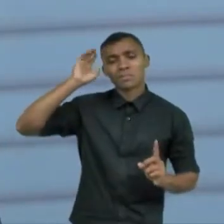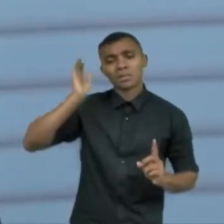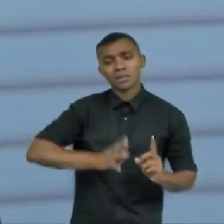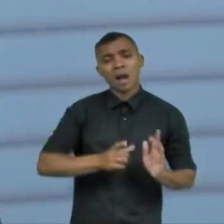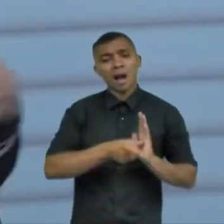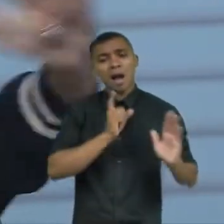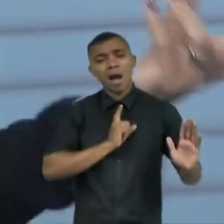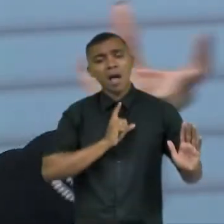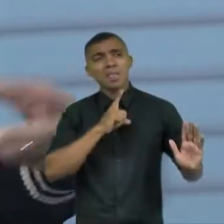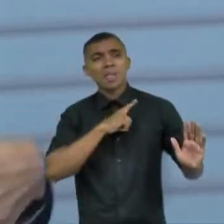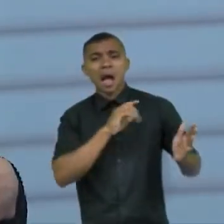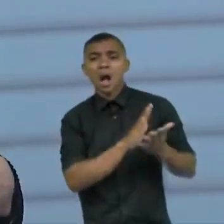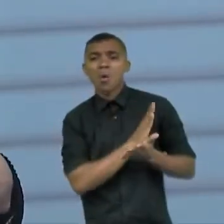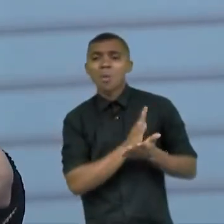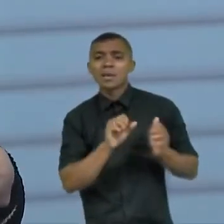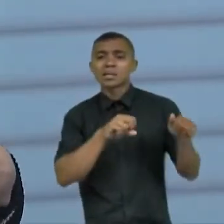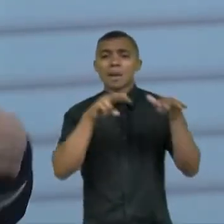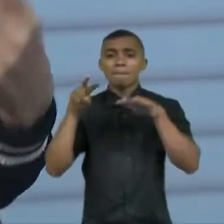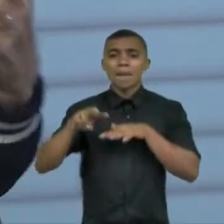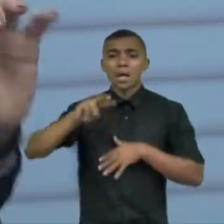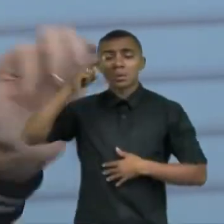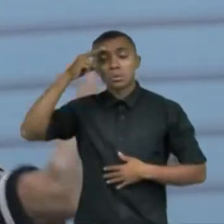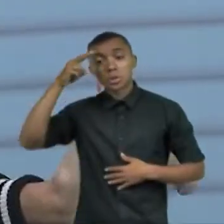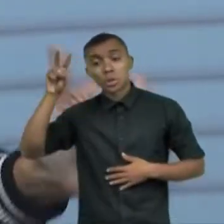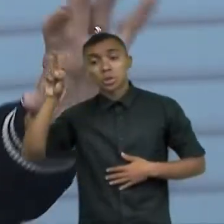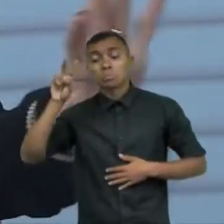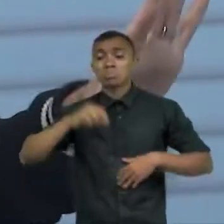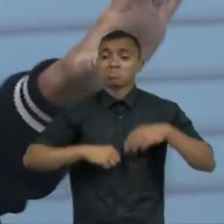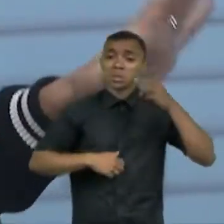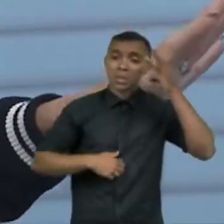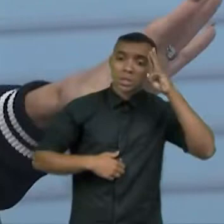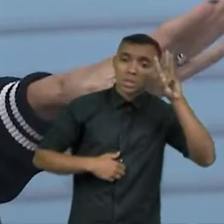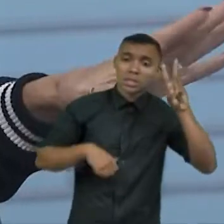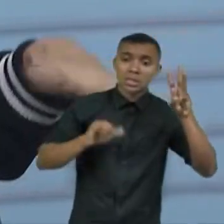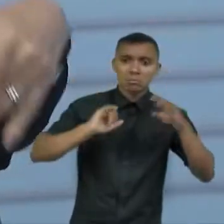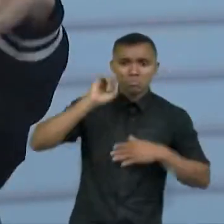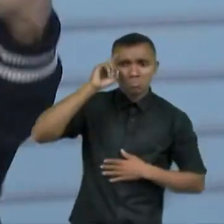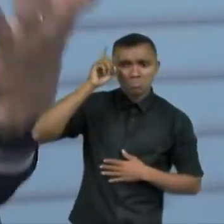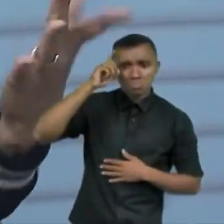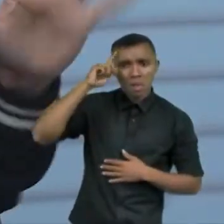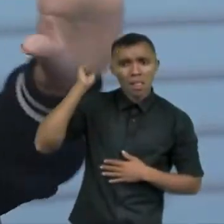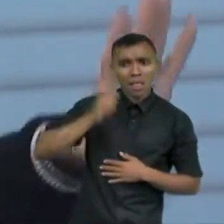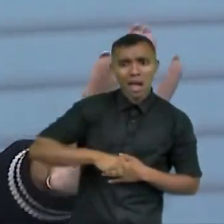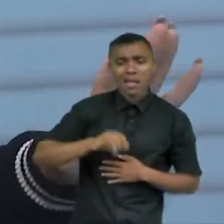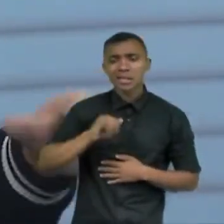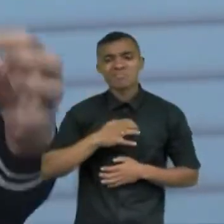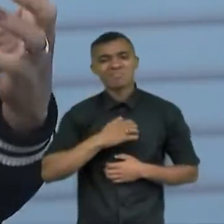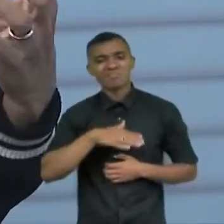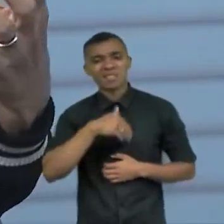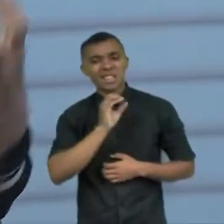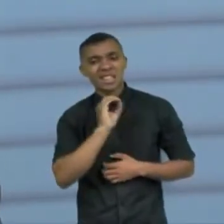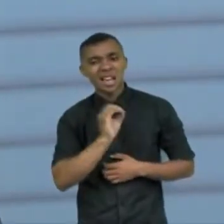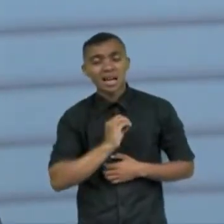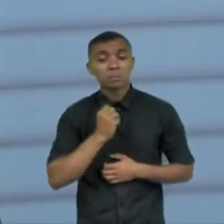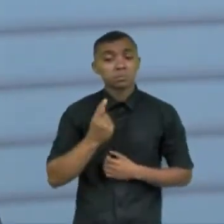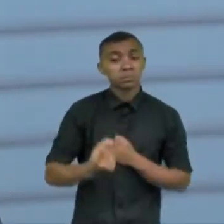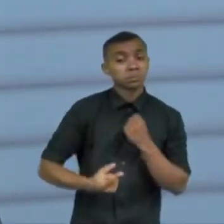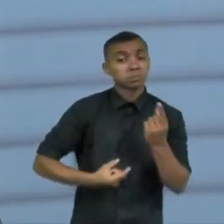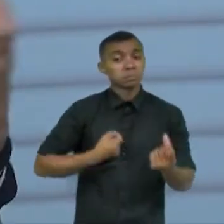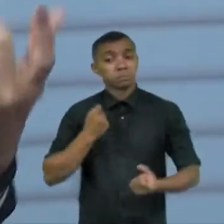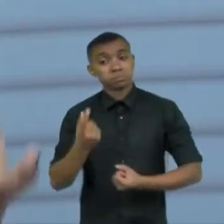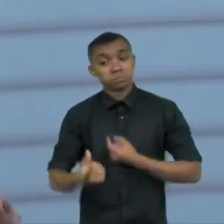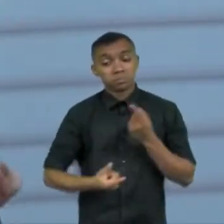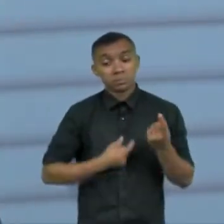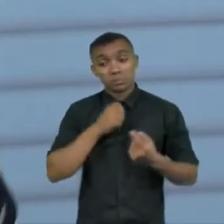alguns casos leva duas três vezes na semana no dia que está bem dá para levar todos os dias no dia que não está não leva então vai muito da